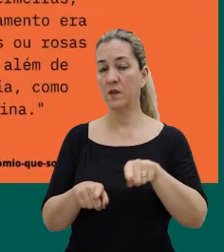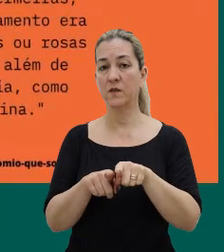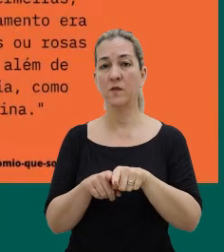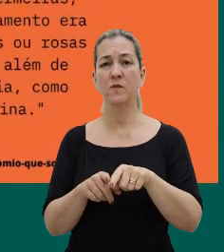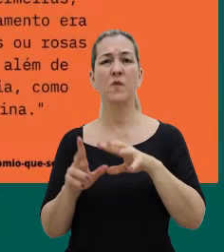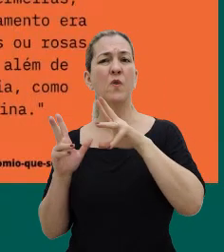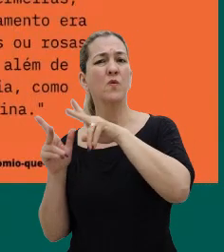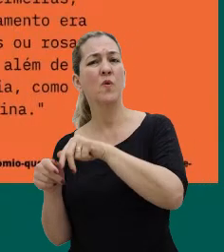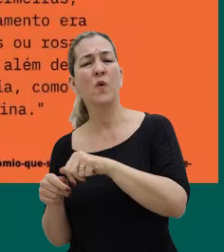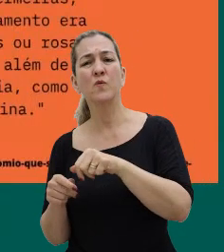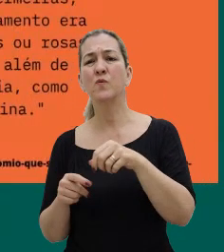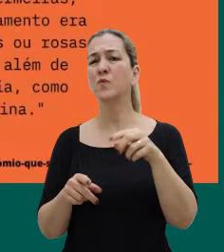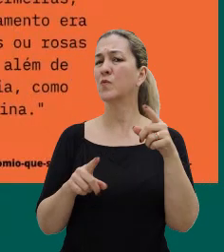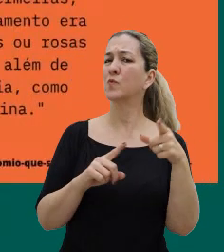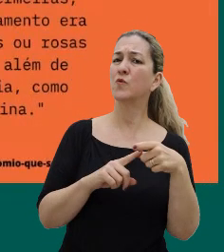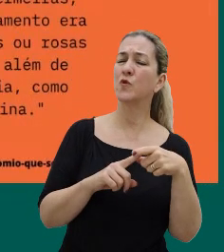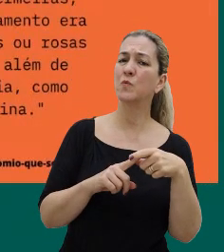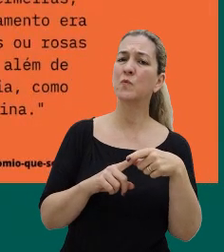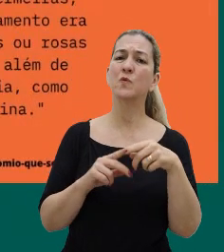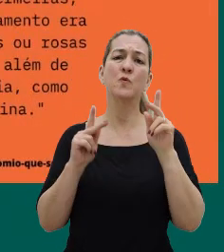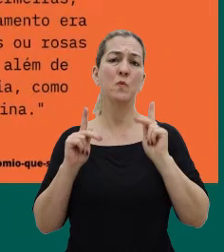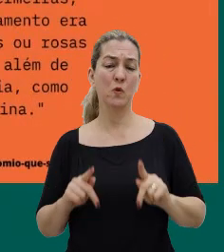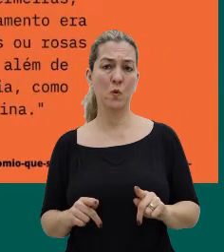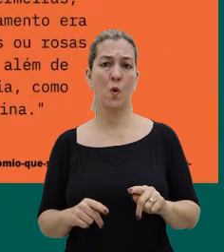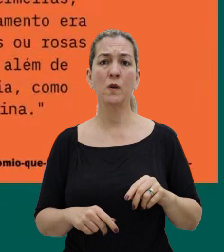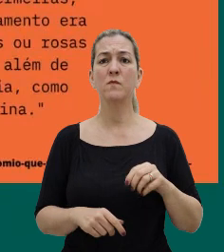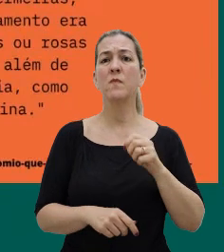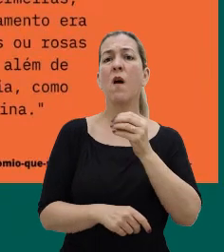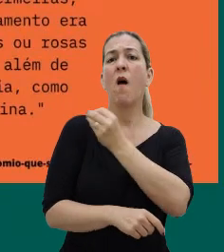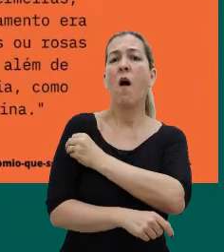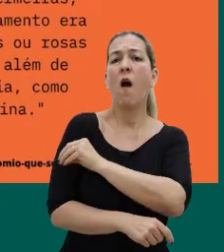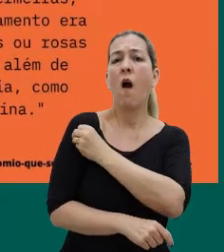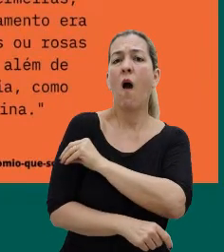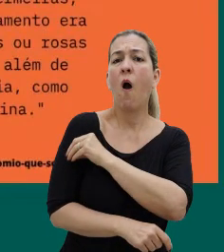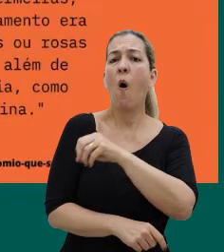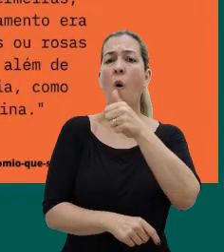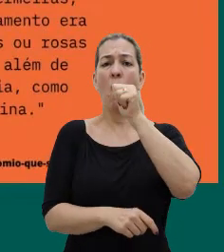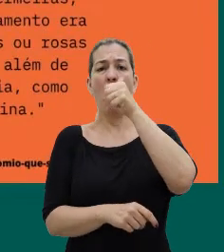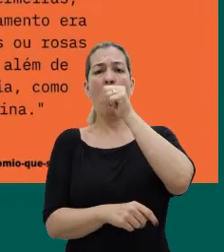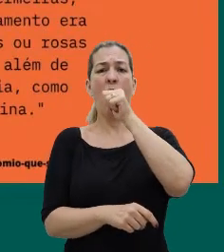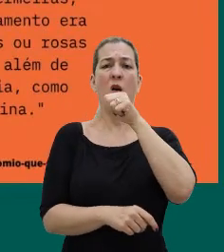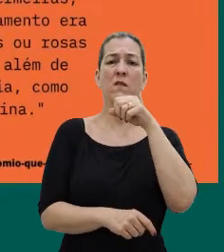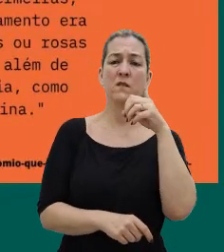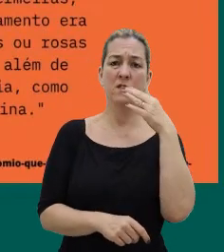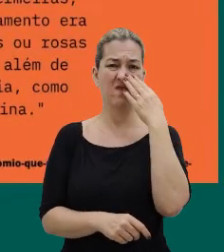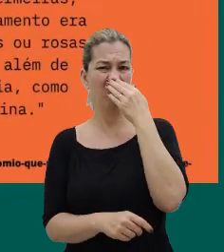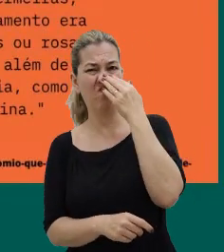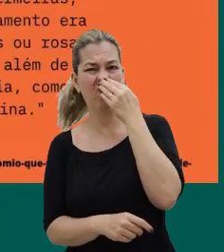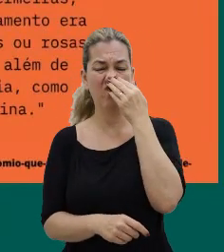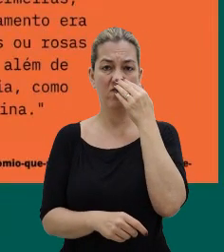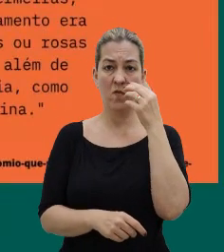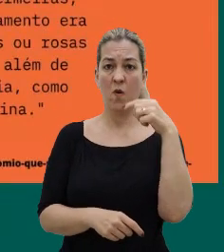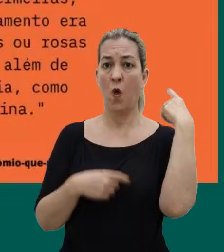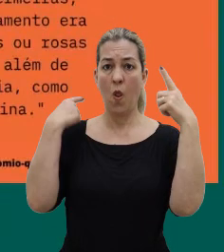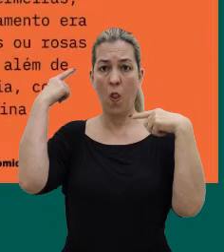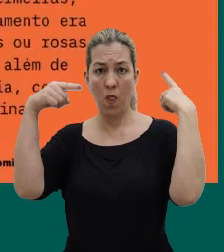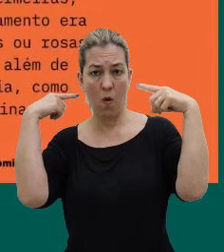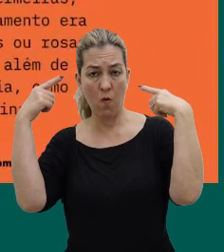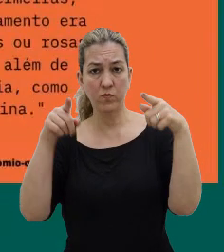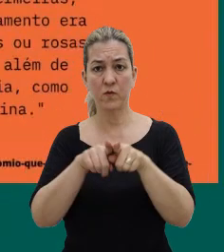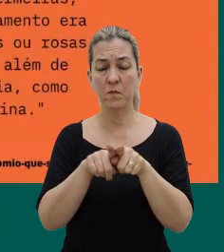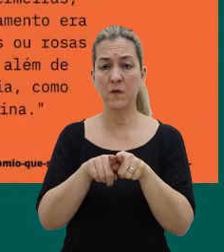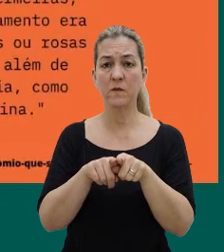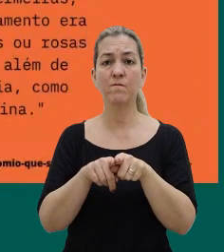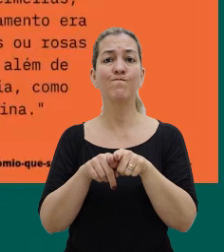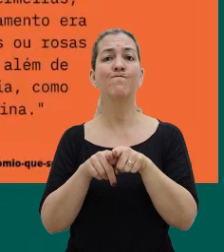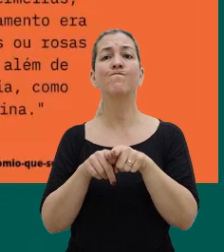alcoólatras, prostitutas, esquizofrênicos, homossexuais, adolescentes que engravidavam, né, e essas pessoas,